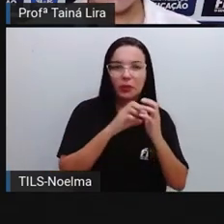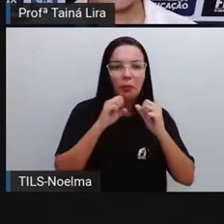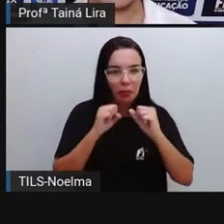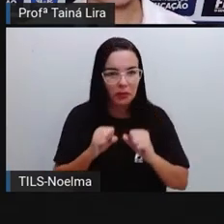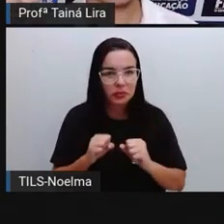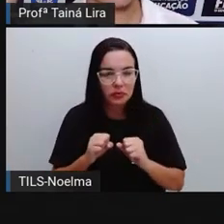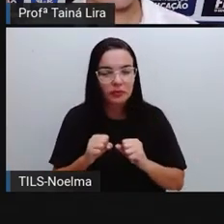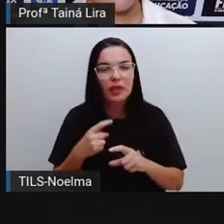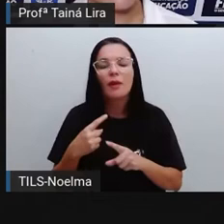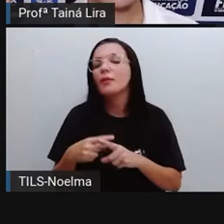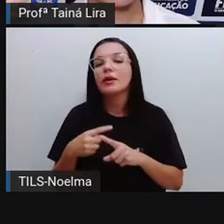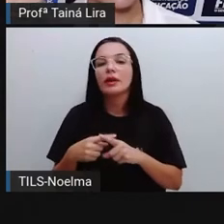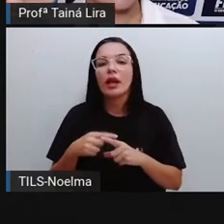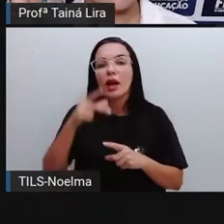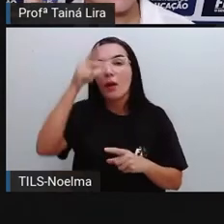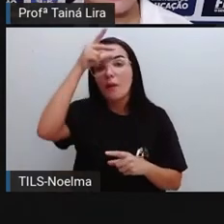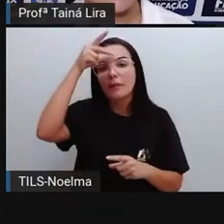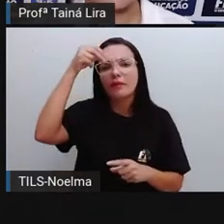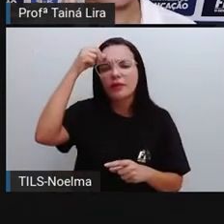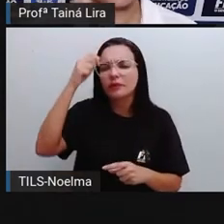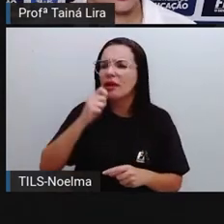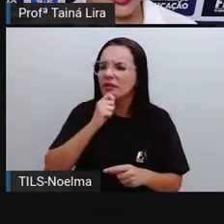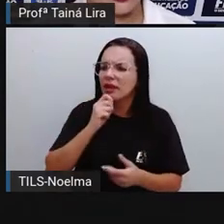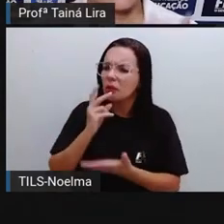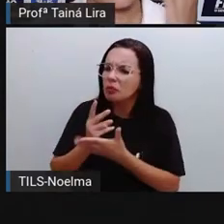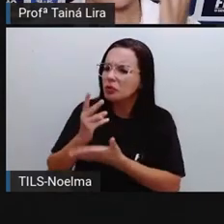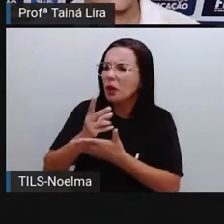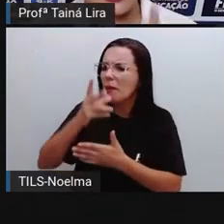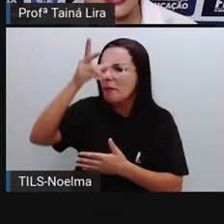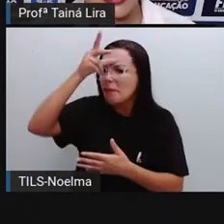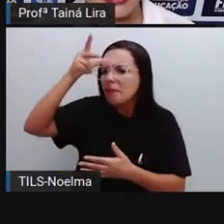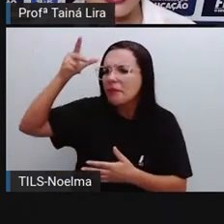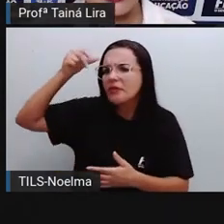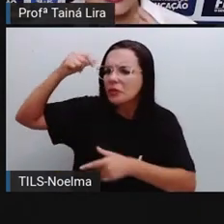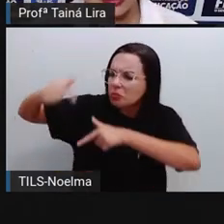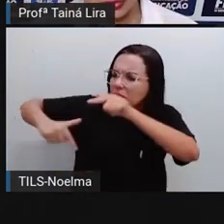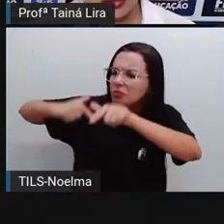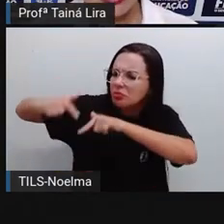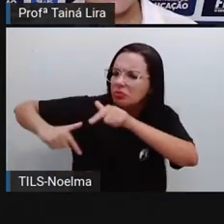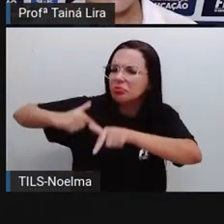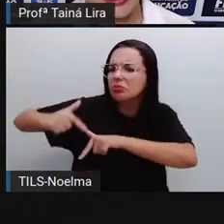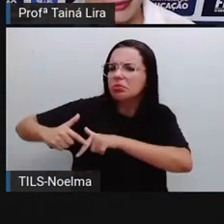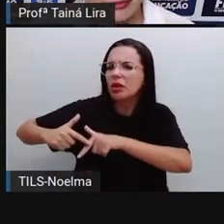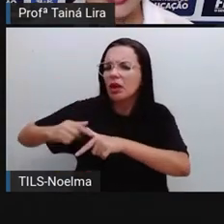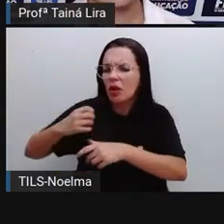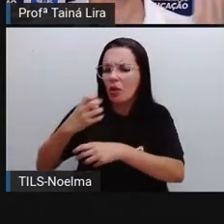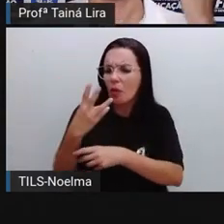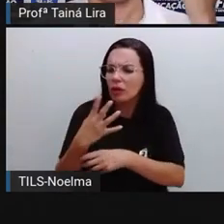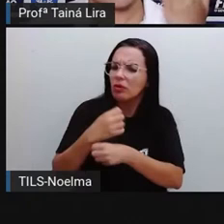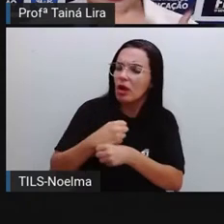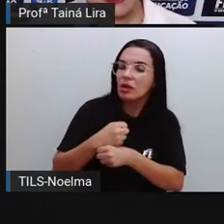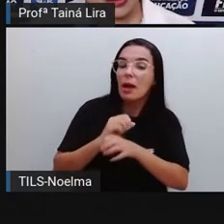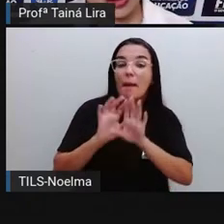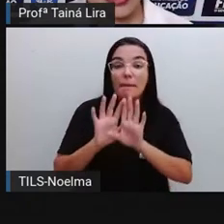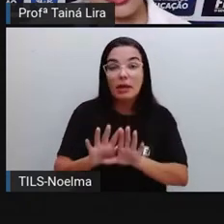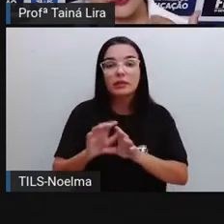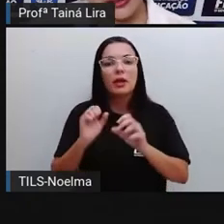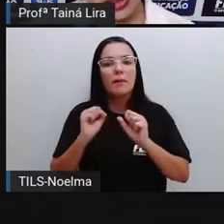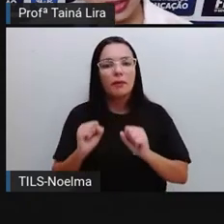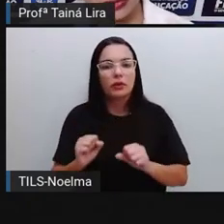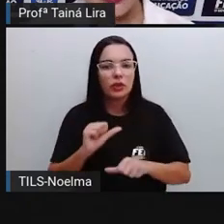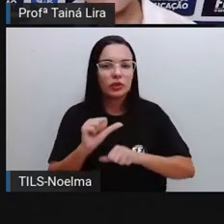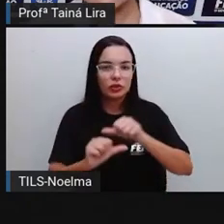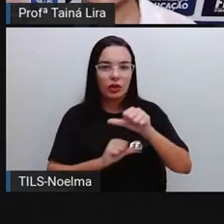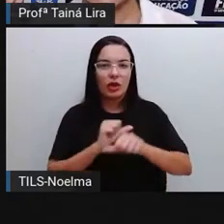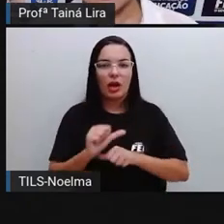ali, pró, mas o prefeito ainda está ali na prefeitura, ele ainda está trabalhando ali dentro dos quatro anos, mas ele pode trocar de